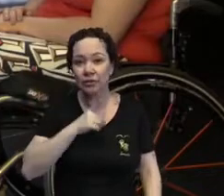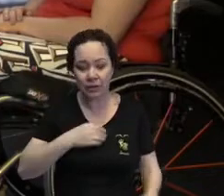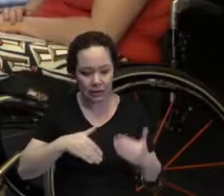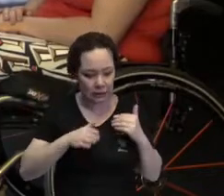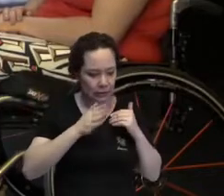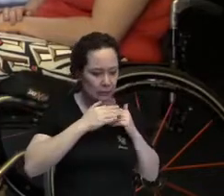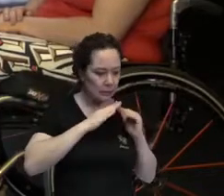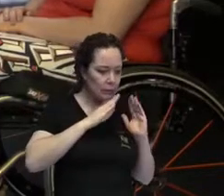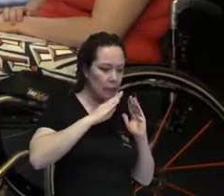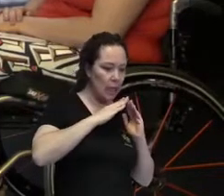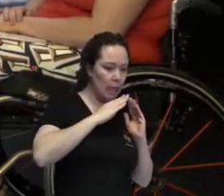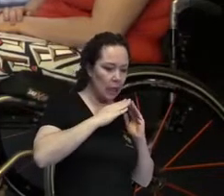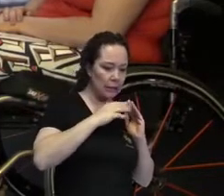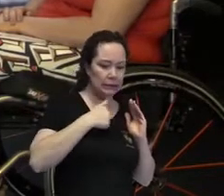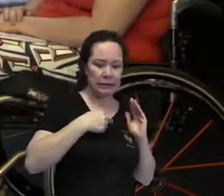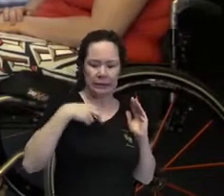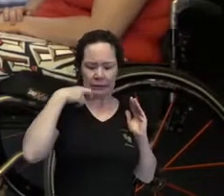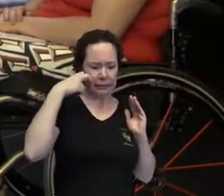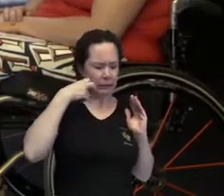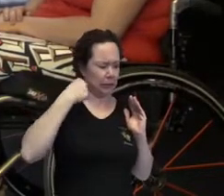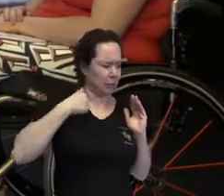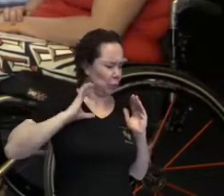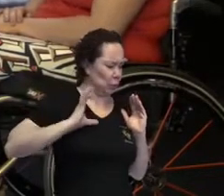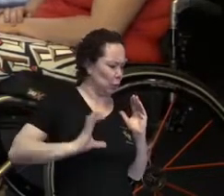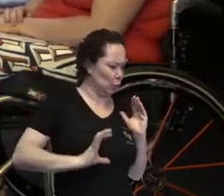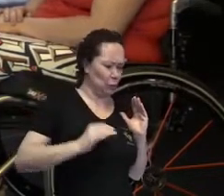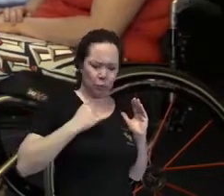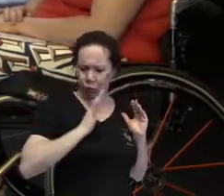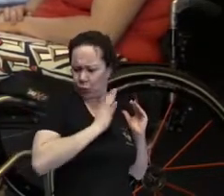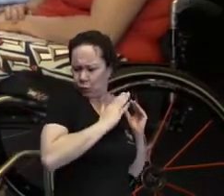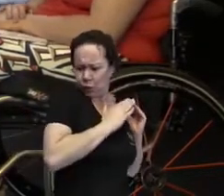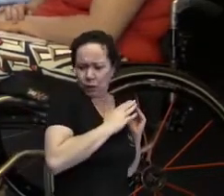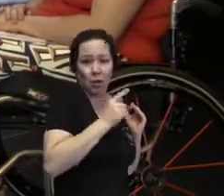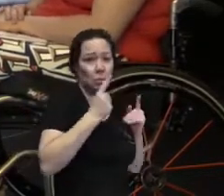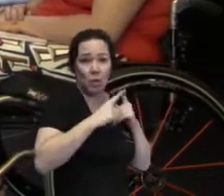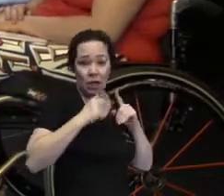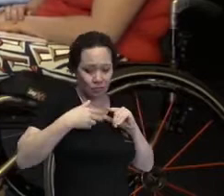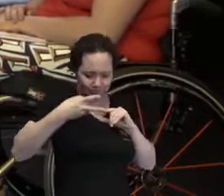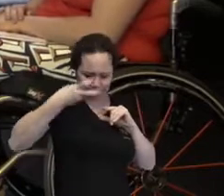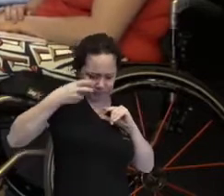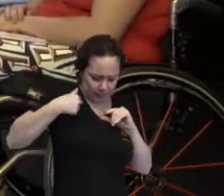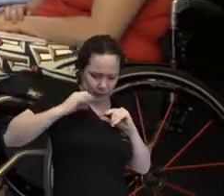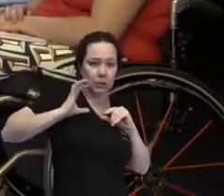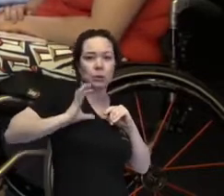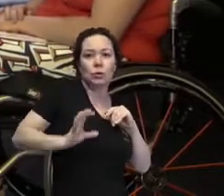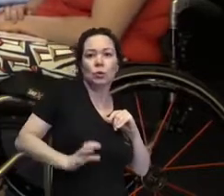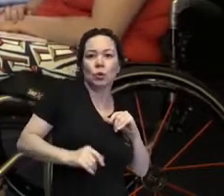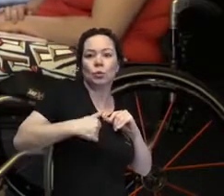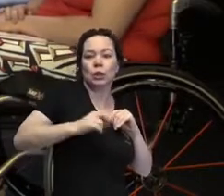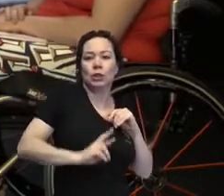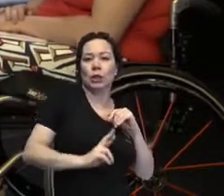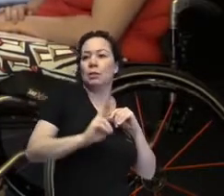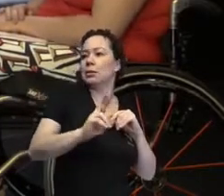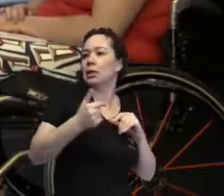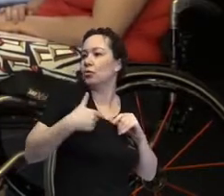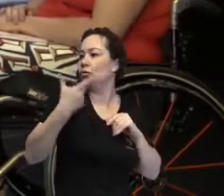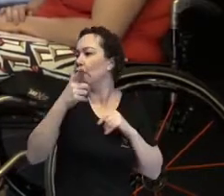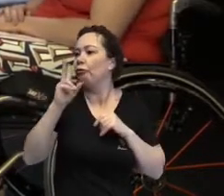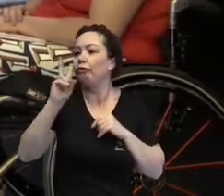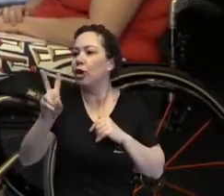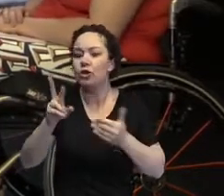vergonha dos seus corpos? Por não ver seus corpos representados nas